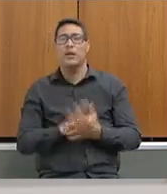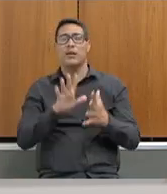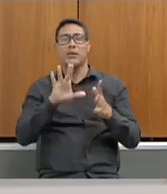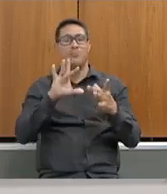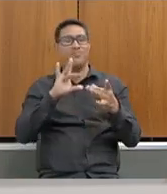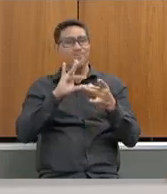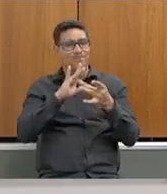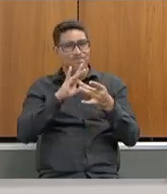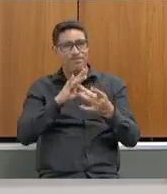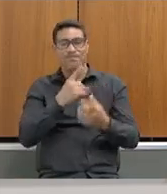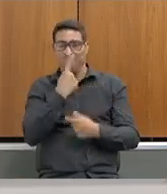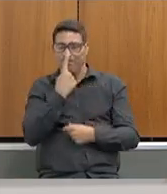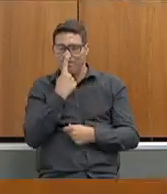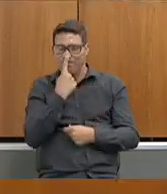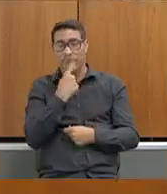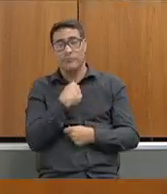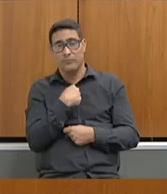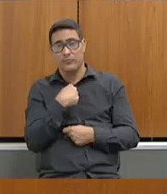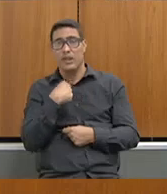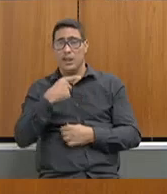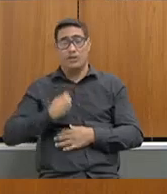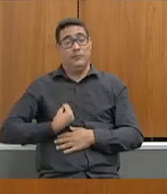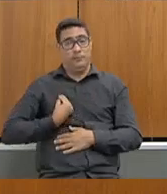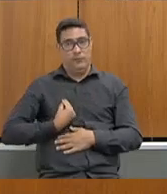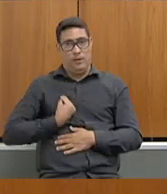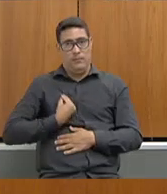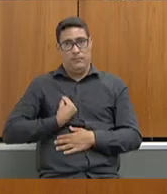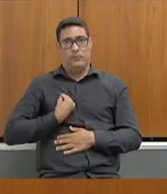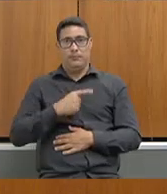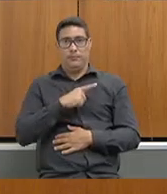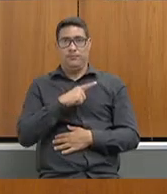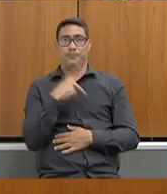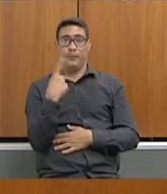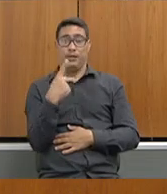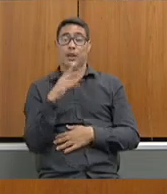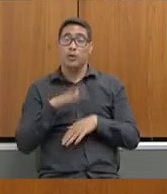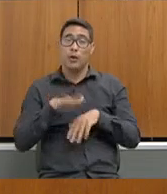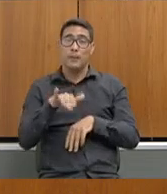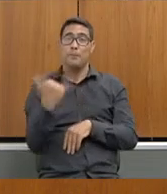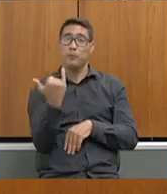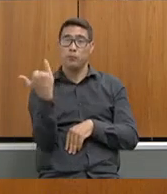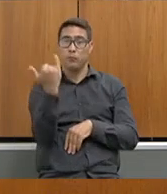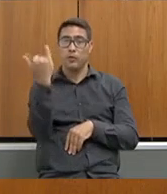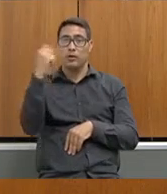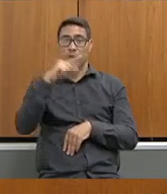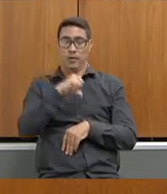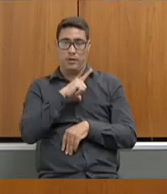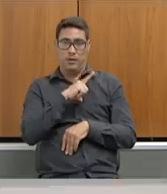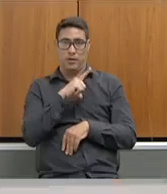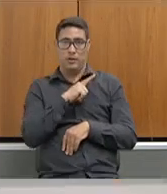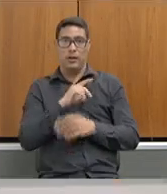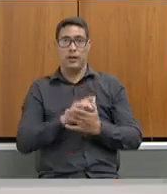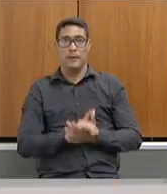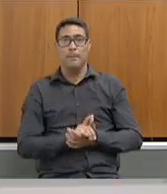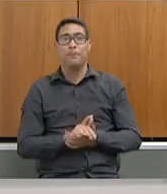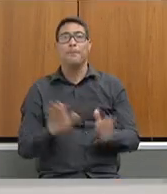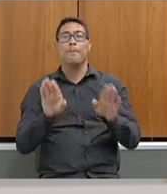ligados, então, que nós participamos muito ativamente. Então, a importância que tem. E esse